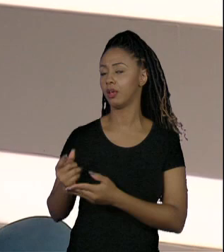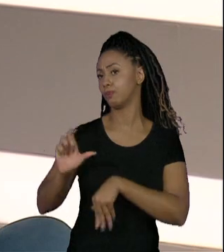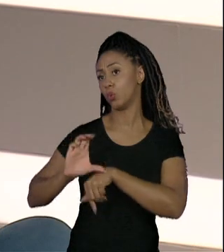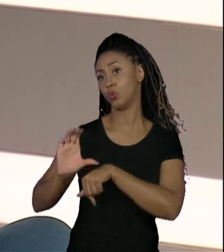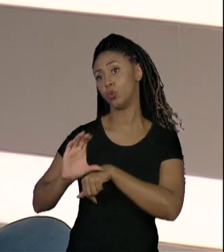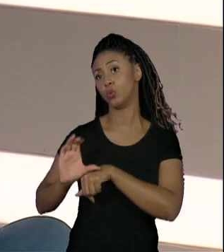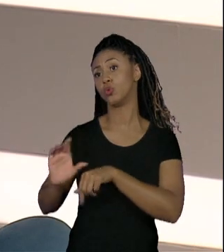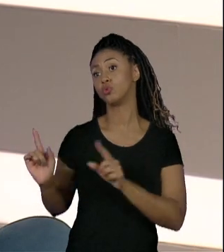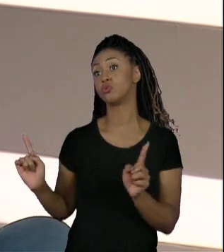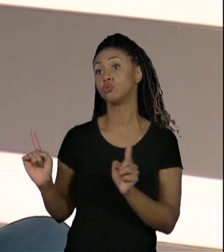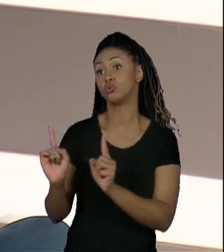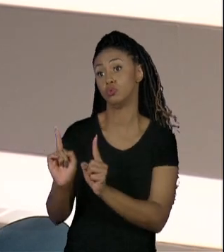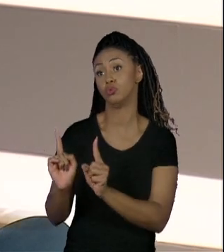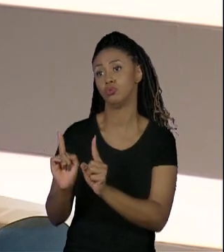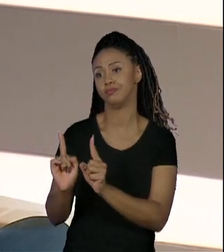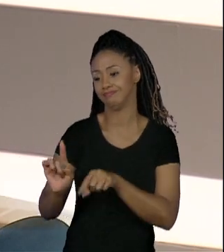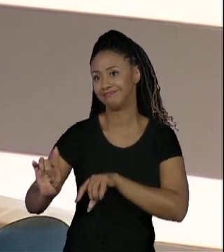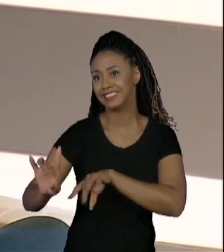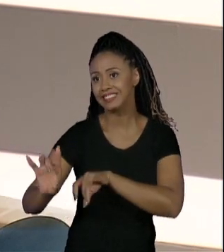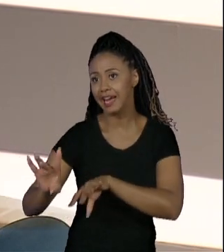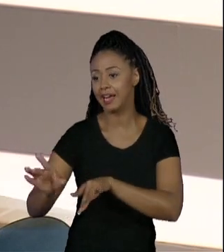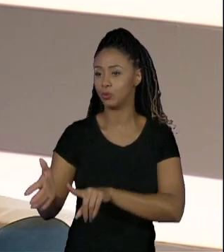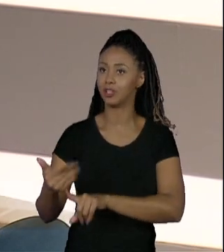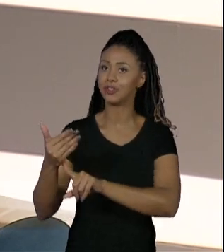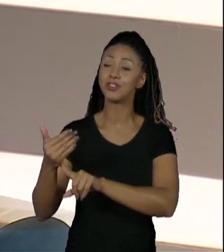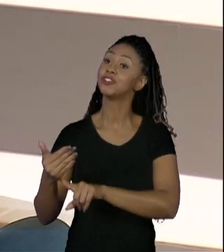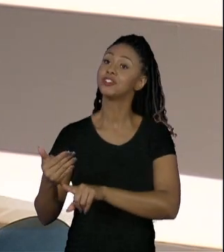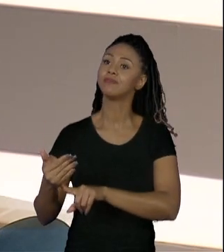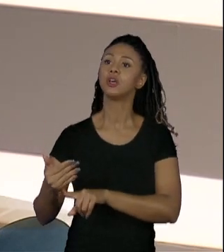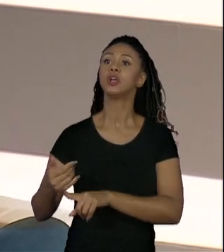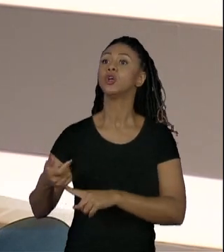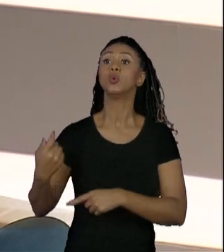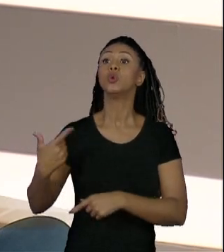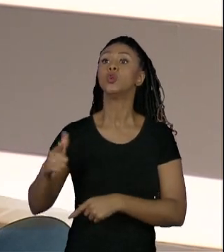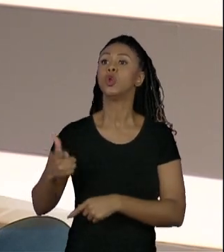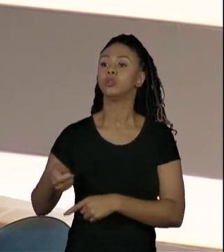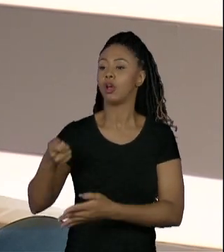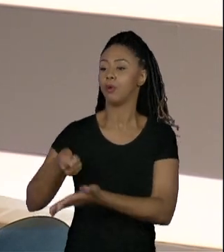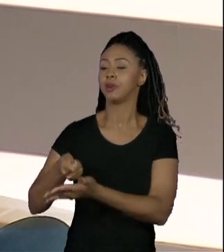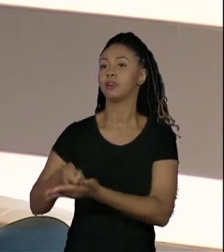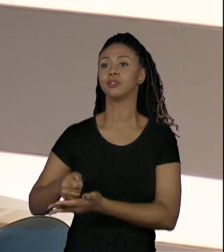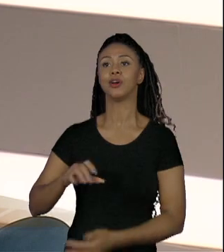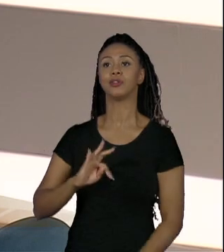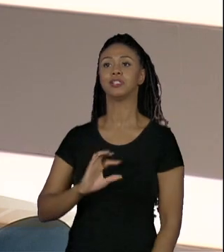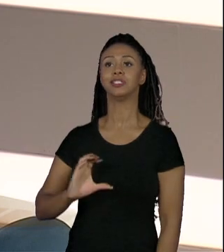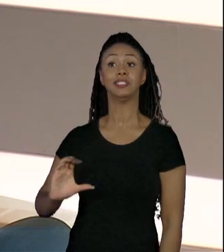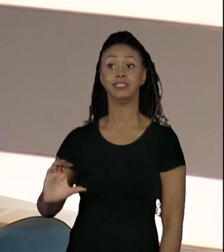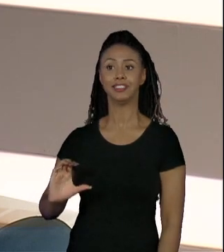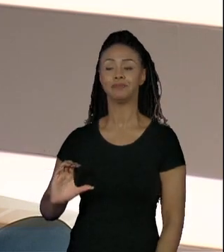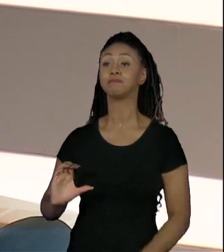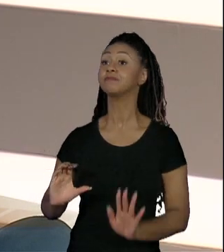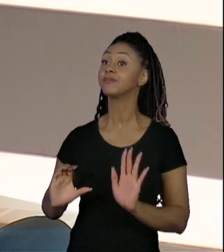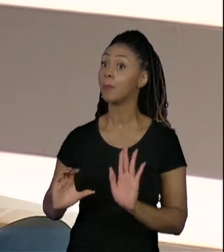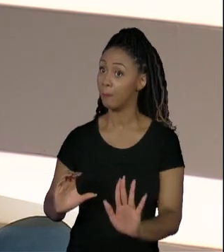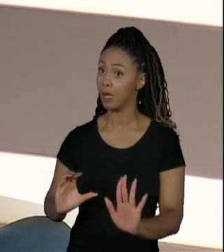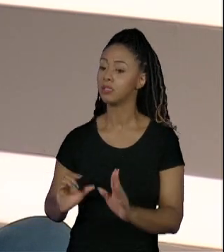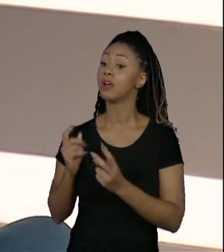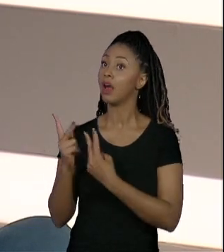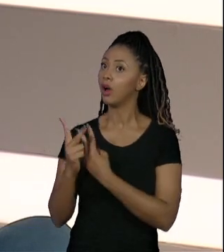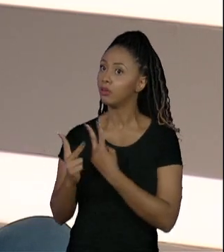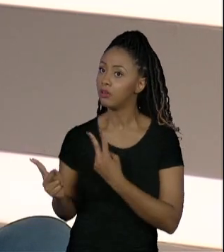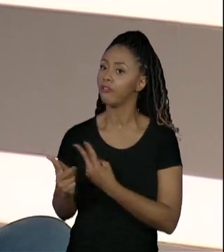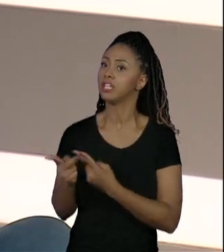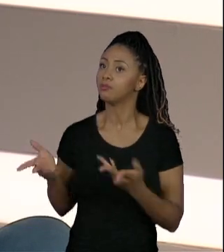de formação superior em tecnologia, ele não tem essa exigência de TCC, mas a Univesp, ela preza muito para que o